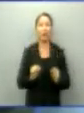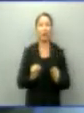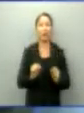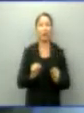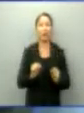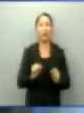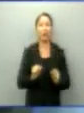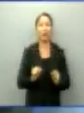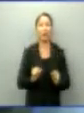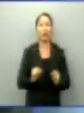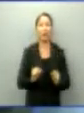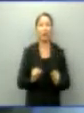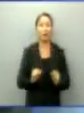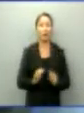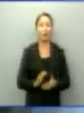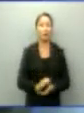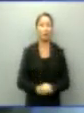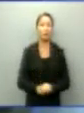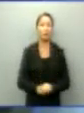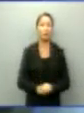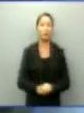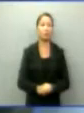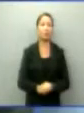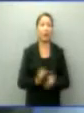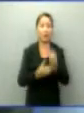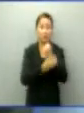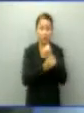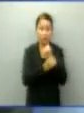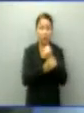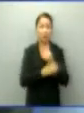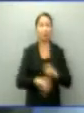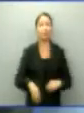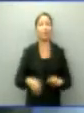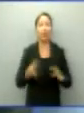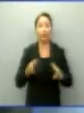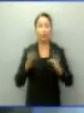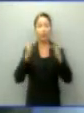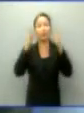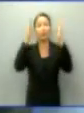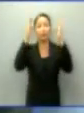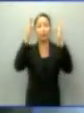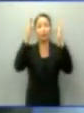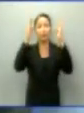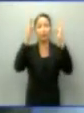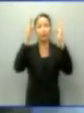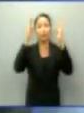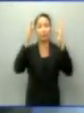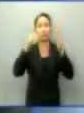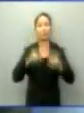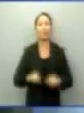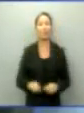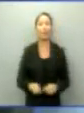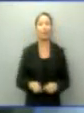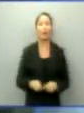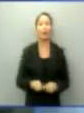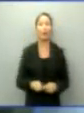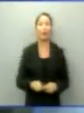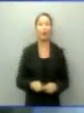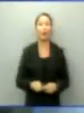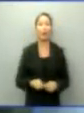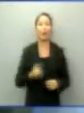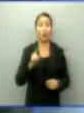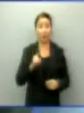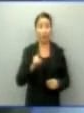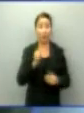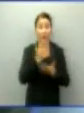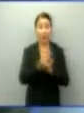policiamento ostensivo e preventivo, o incremento do investimento em tecnologia e o efetivo enfrentamento das novas modalidades de crime.